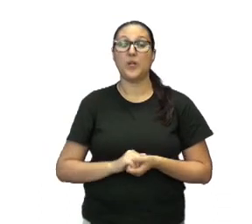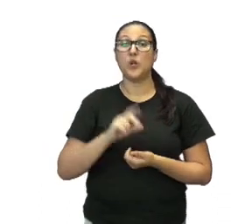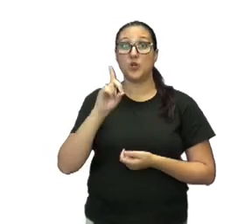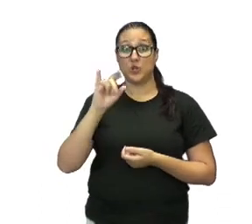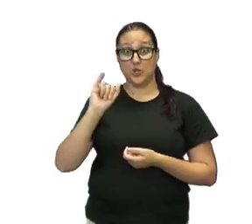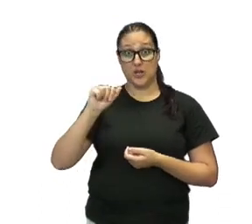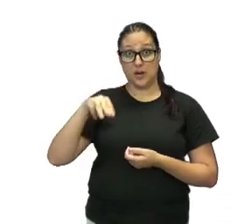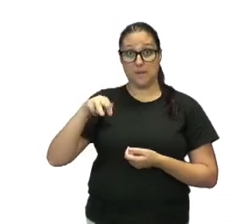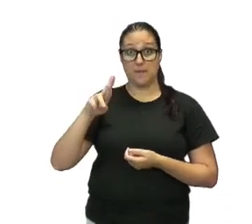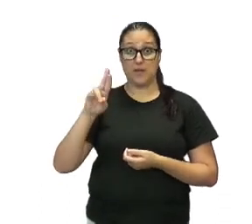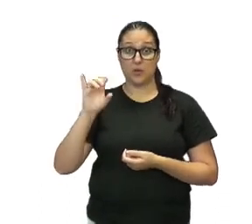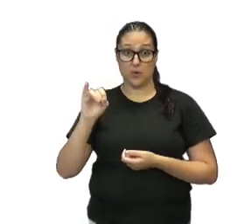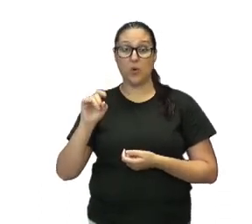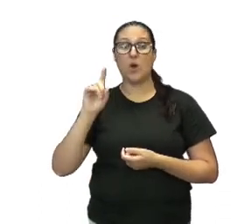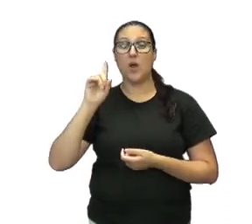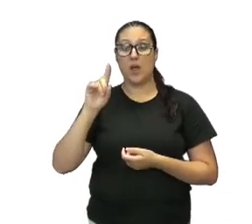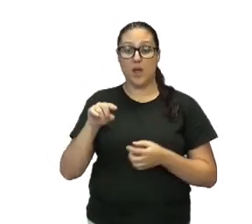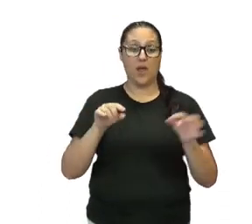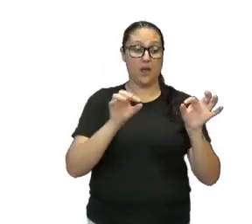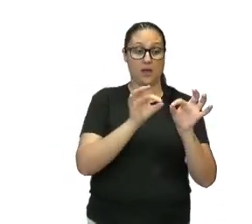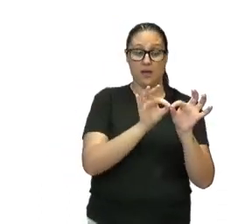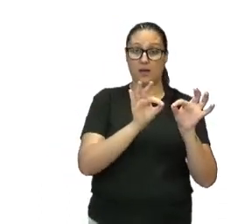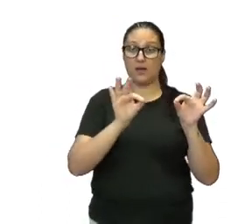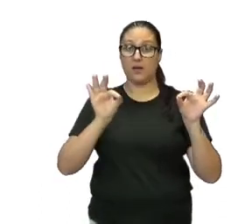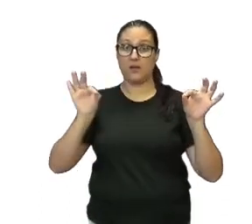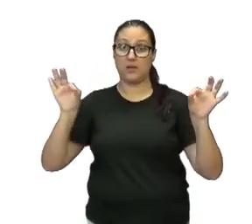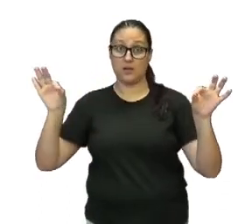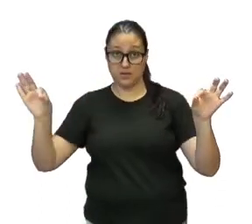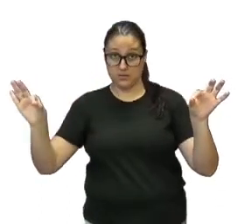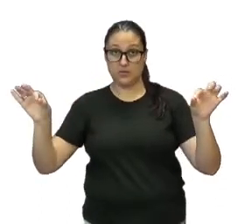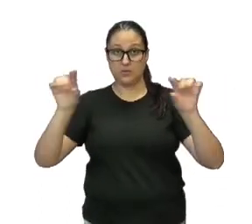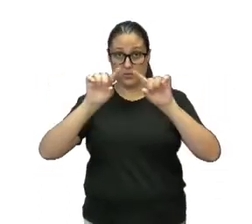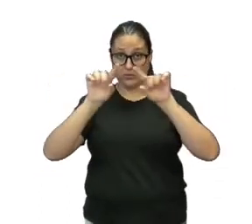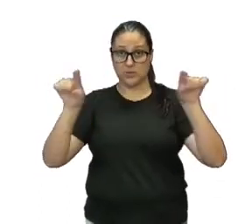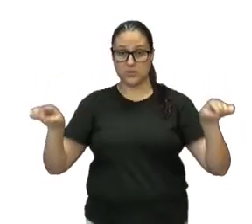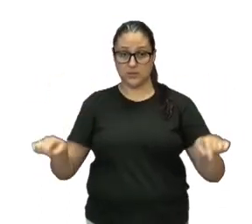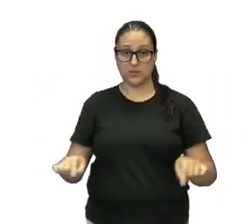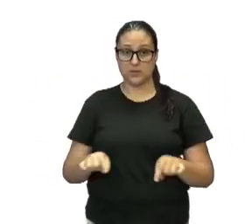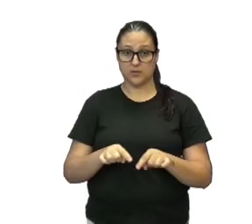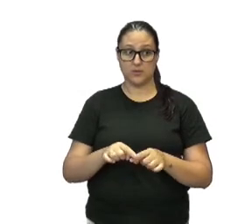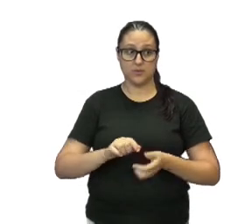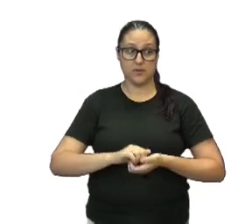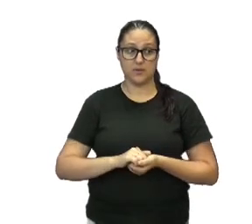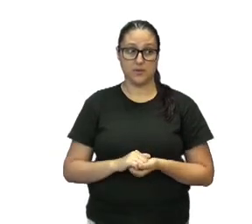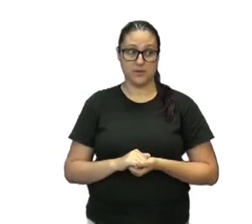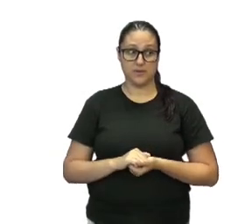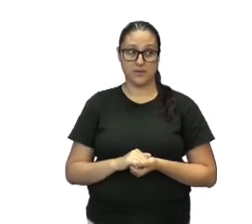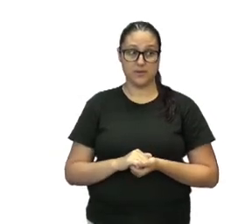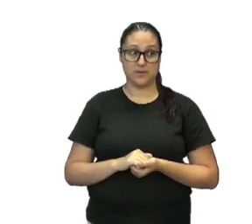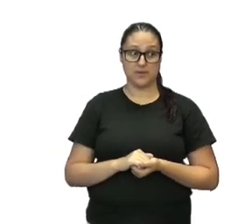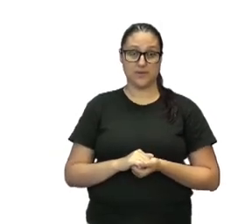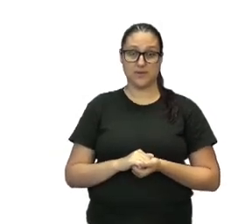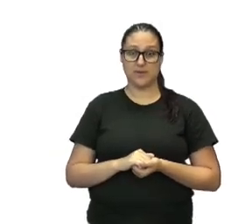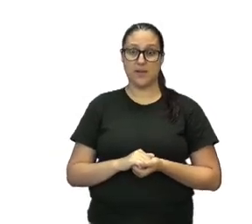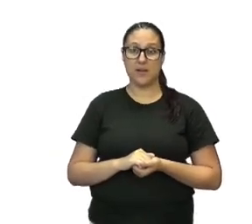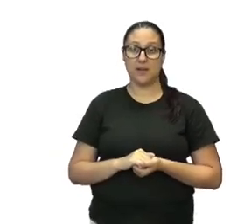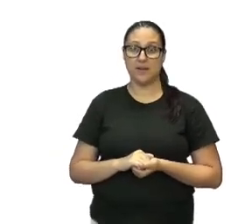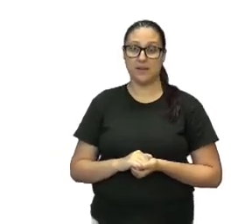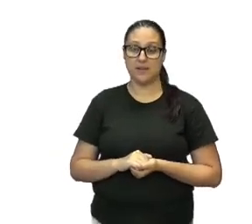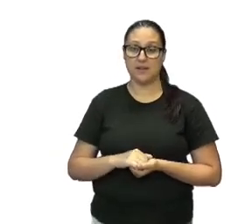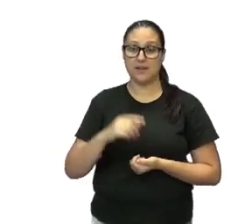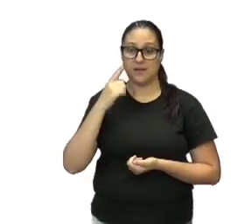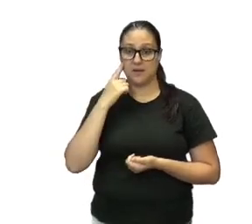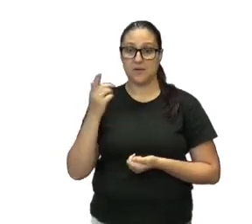é a medida obtida de uma extremidade à outra desse círculo, passando pelo seu centro. Então, por exemplo, eu vou desenhar um círculo aqui na tela.